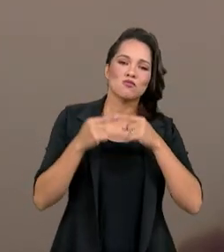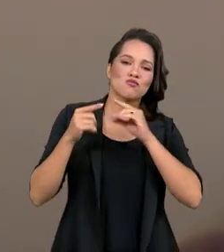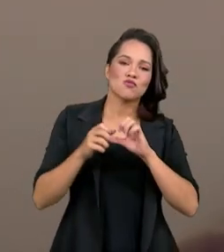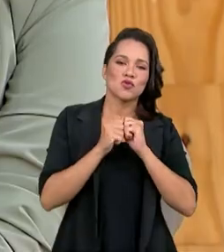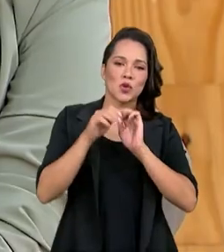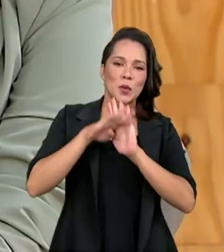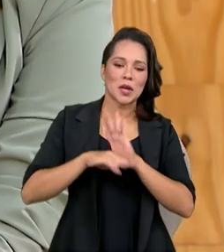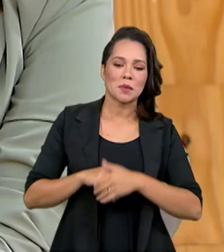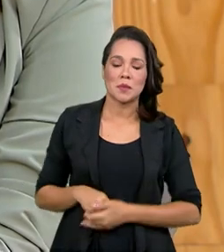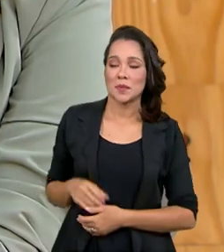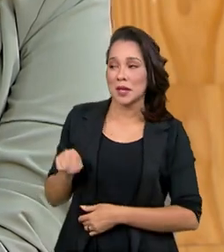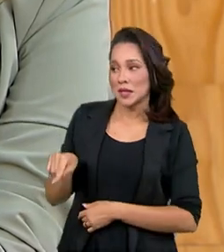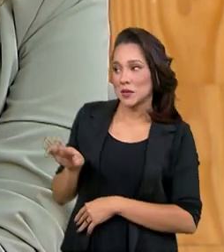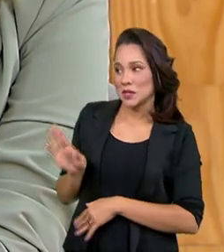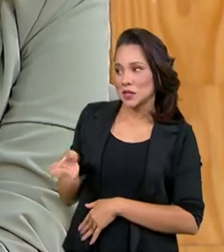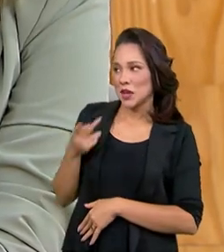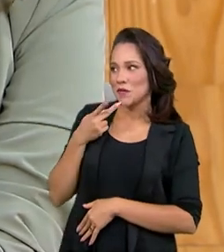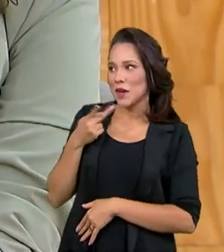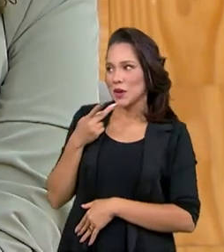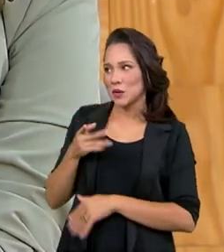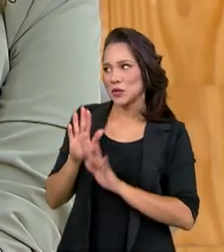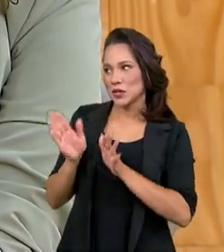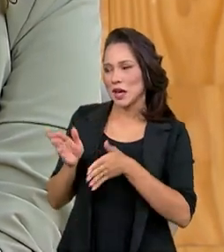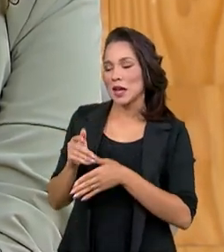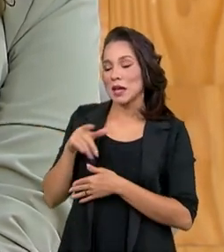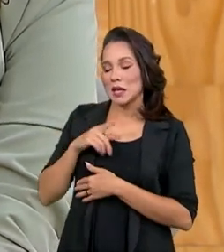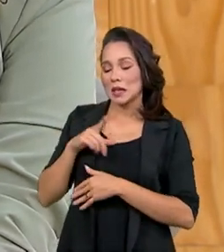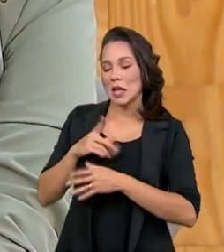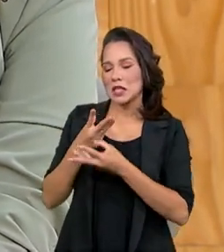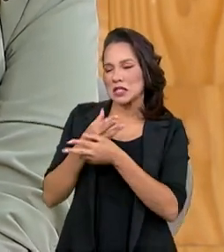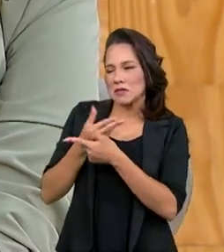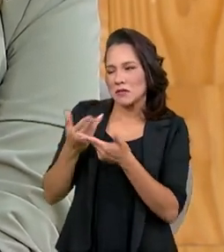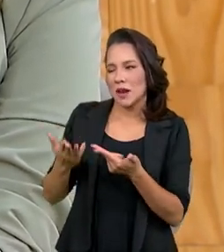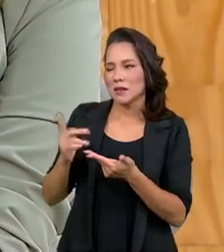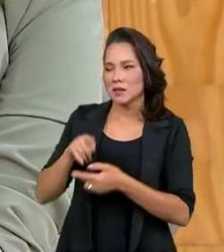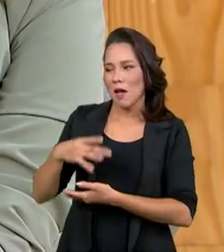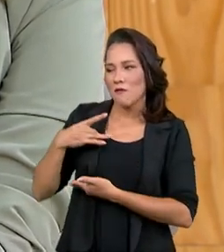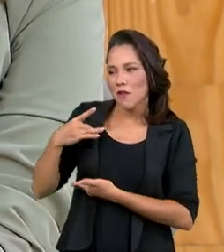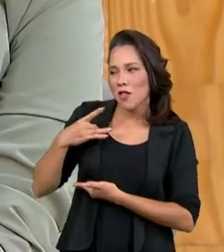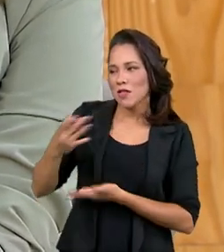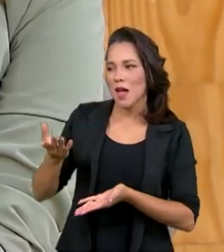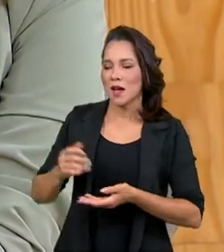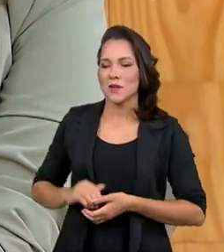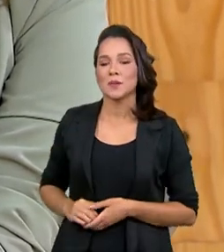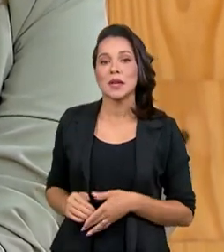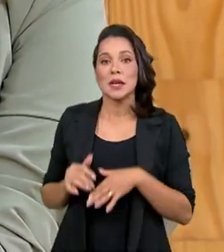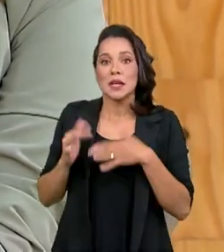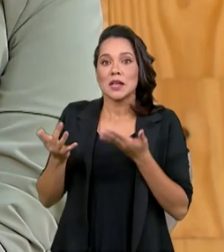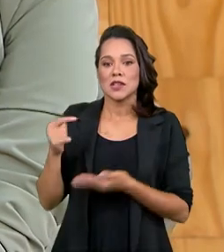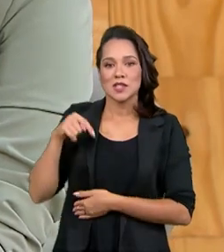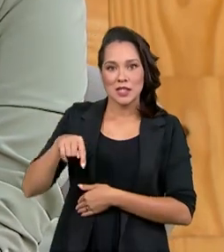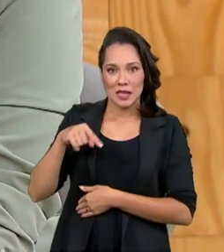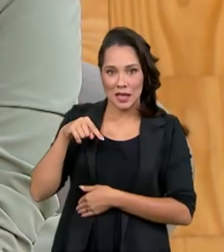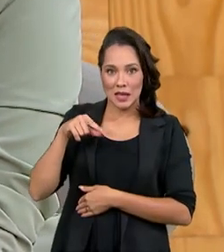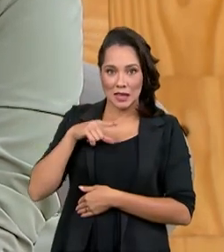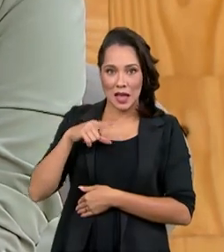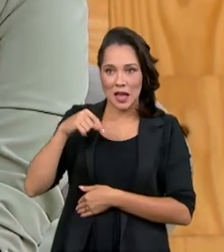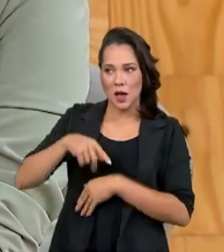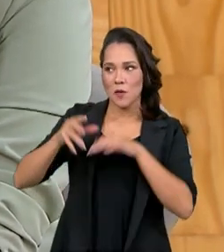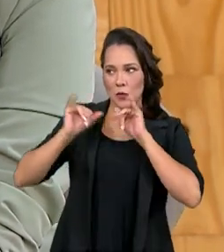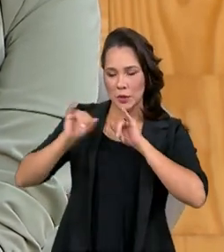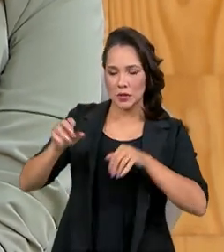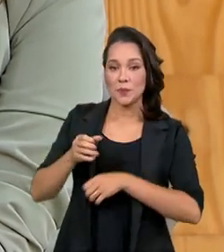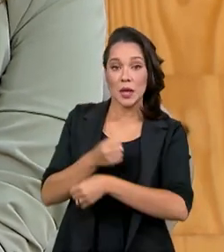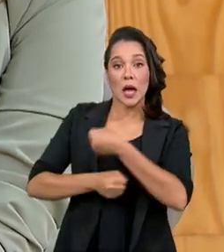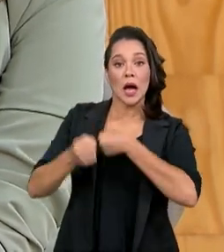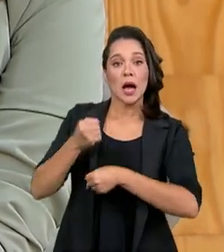programa. A senhora estava aí mencionando, né? Que existem muitas formas de ser voluntário. E aí, a gente tem aqui um dado, secretária, de